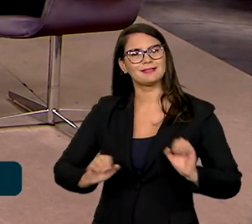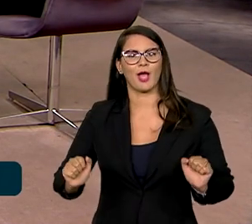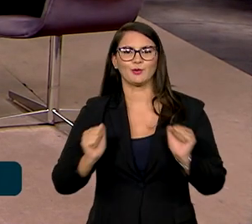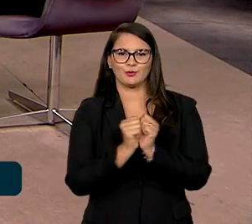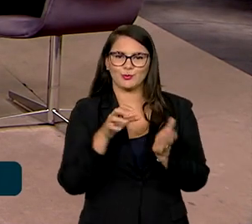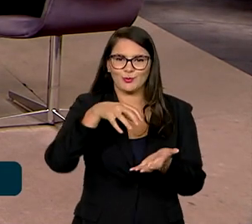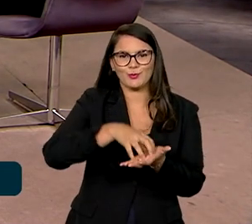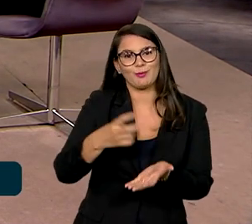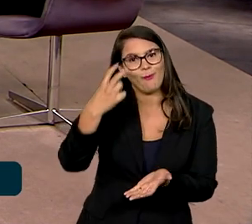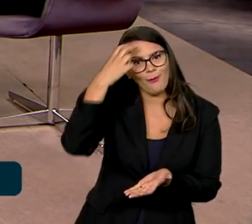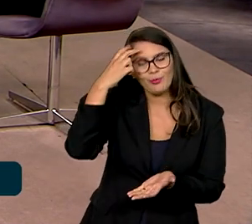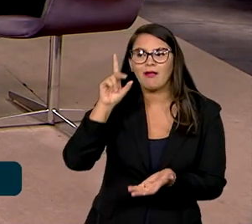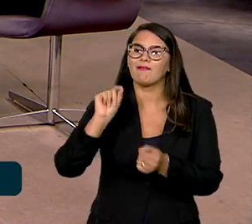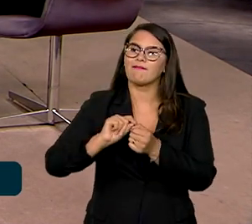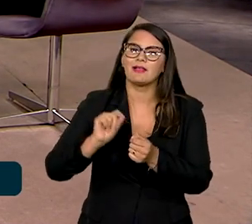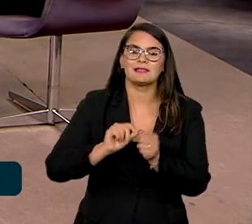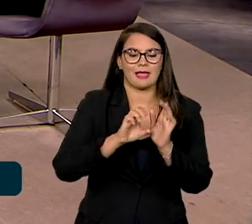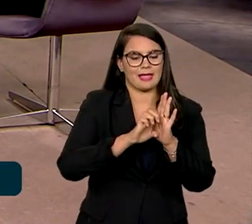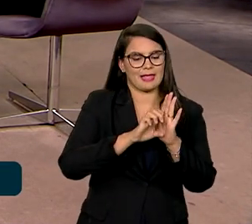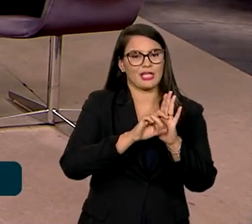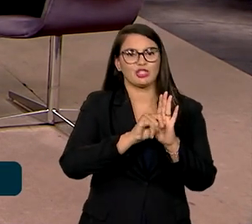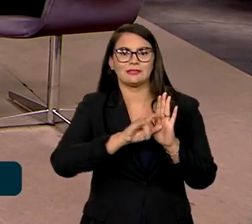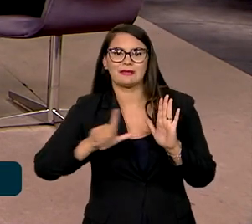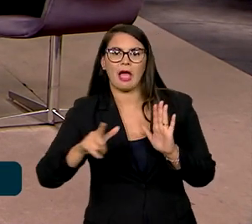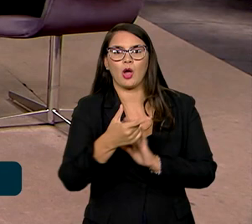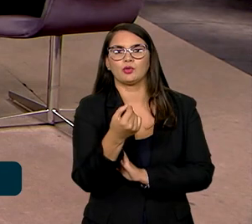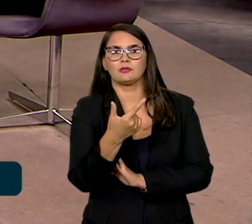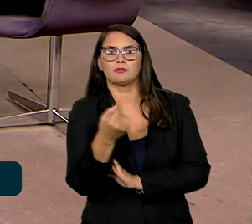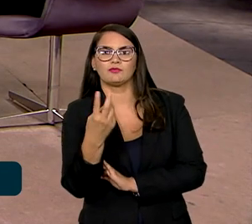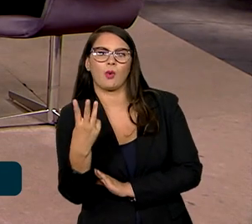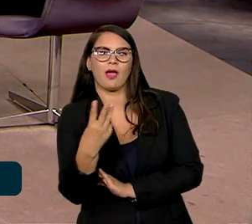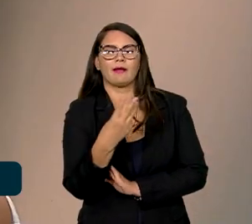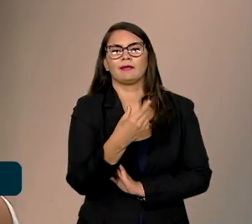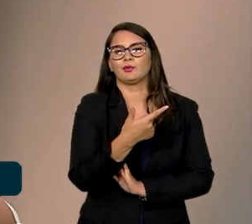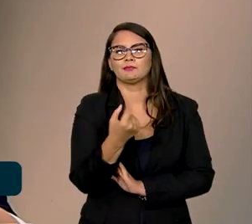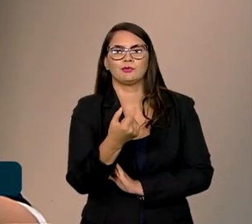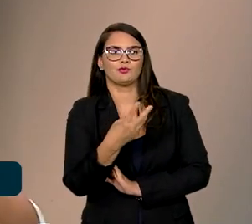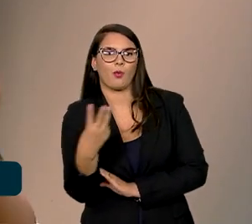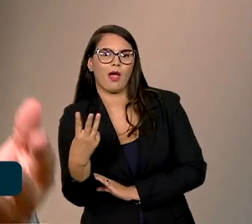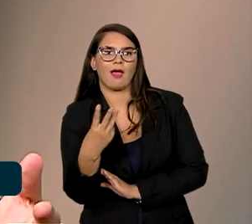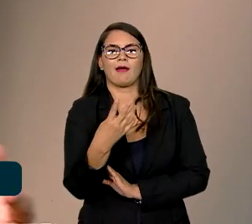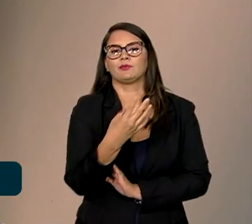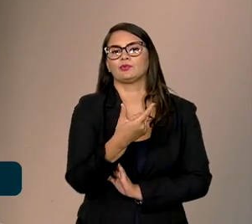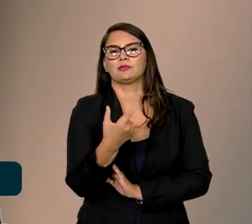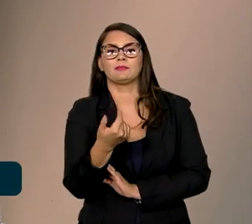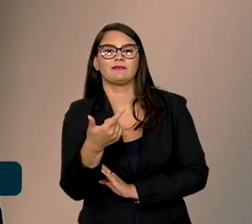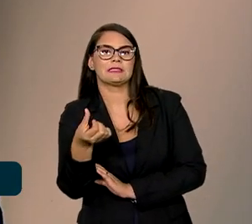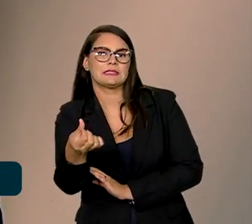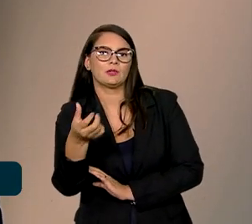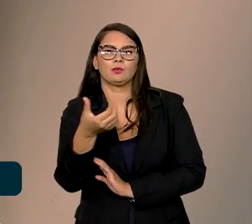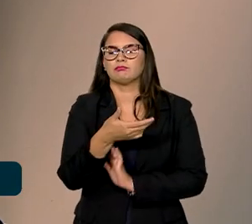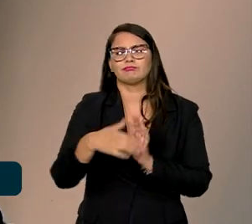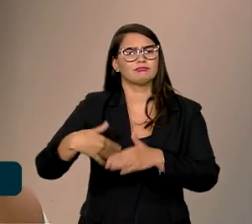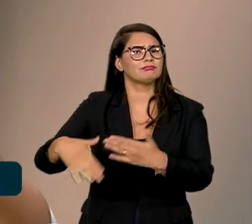culturais, aquilo que vai ser feito no edital de 2024, 2025, 2026, dando condições de planejar essas